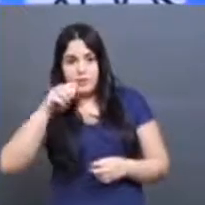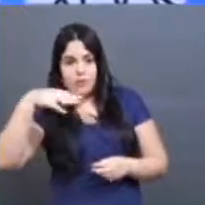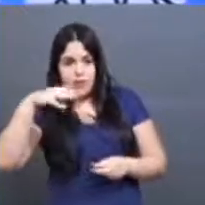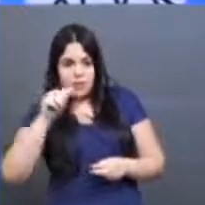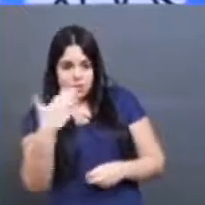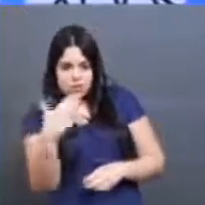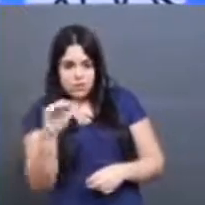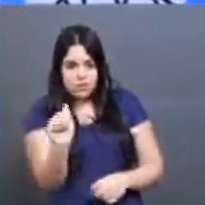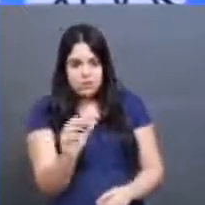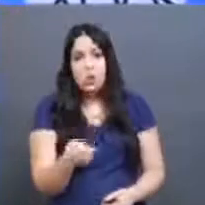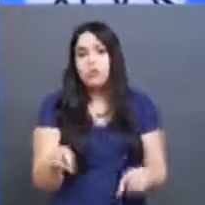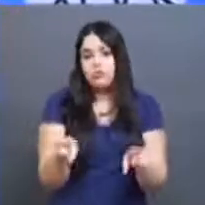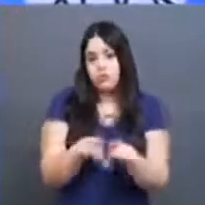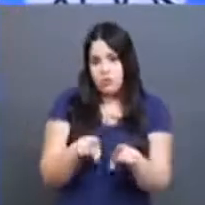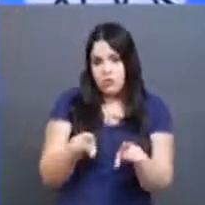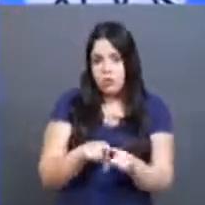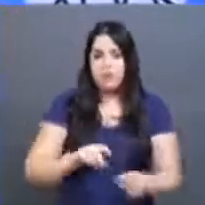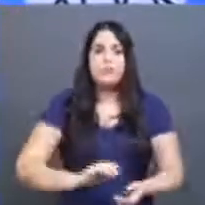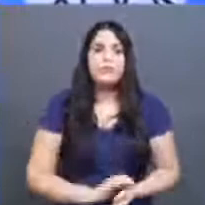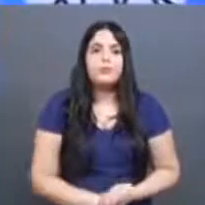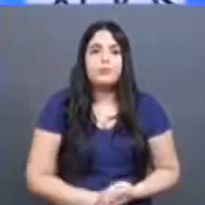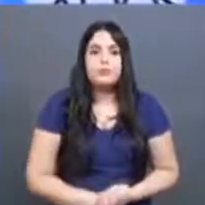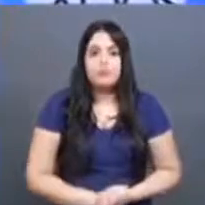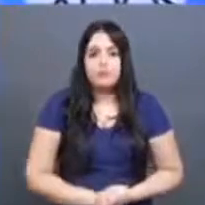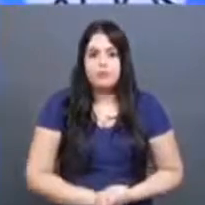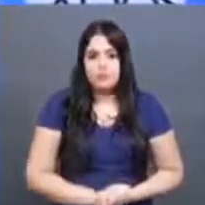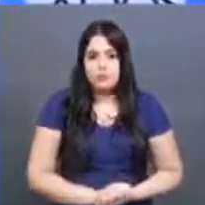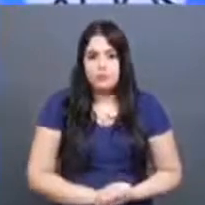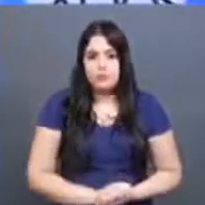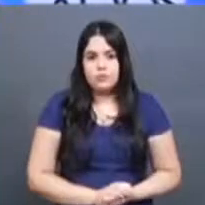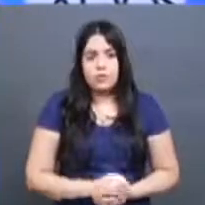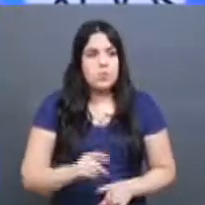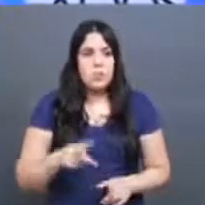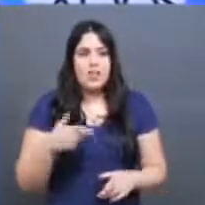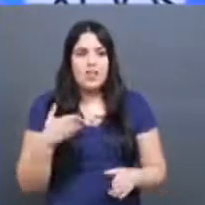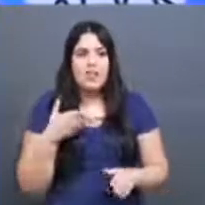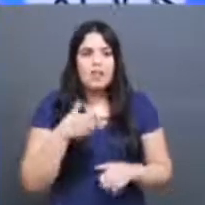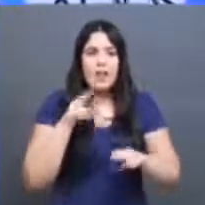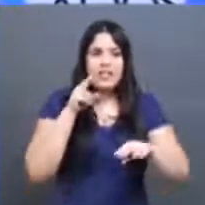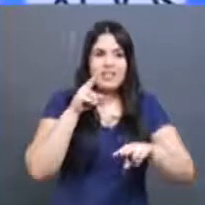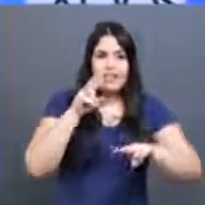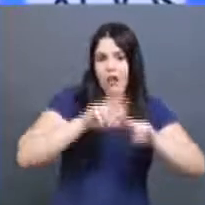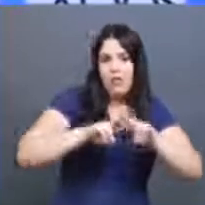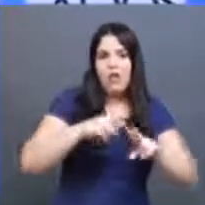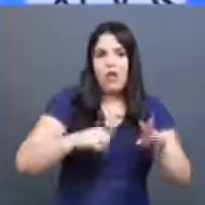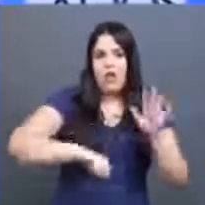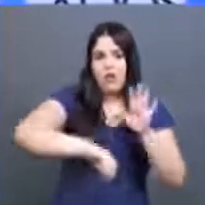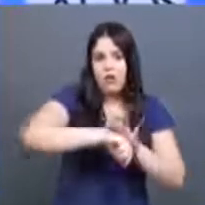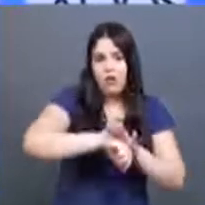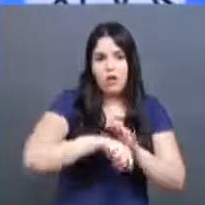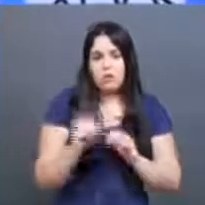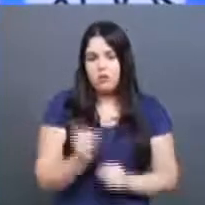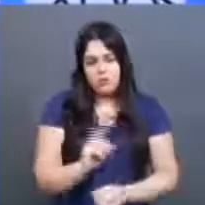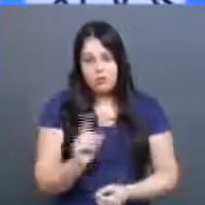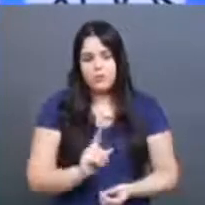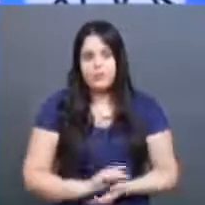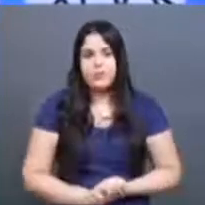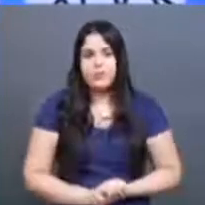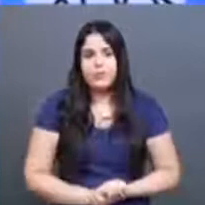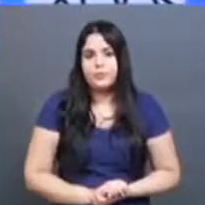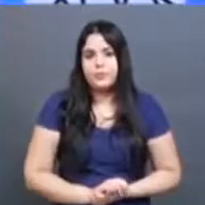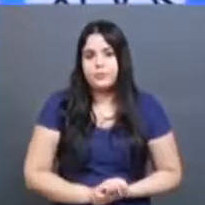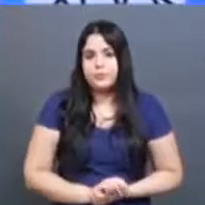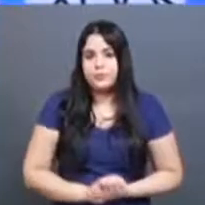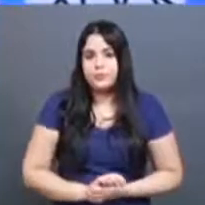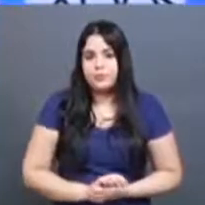criminal. Realmente não chega, nesses tipos de tipificação criminal, a dar a cadeia, como assim poderíamos